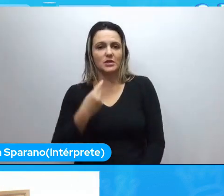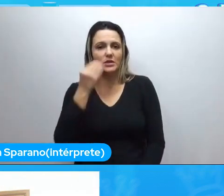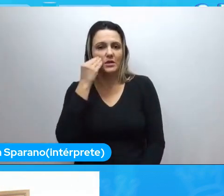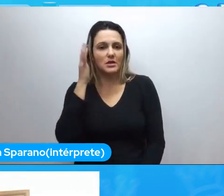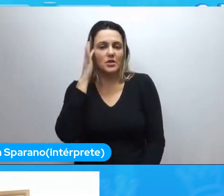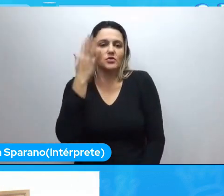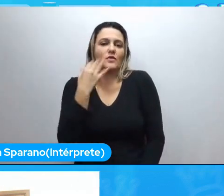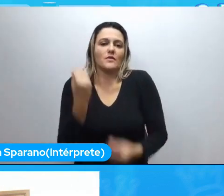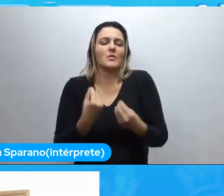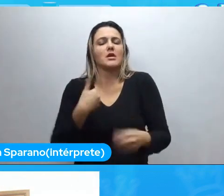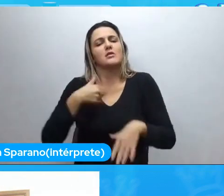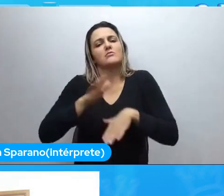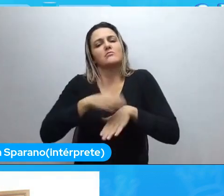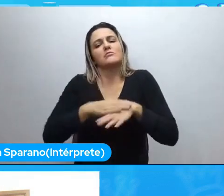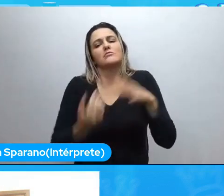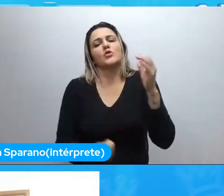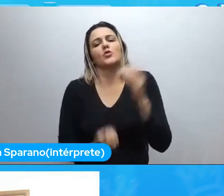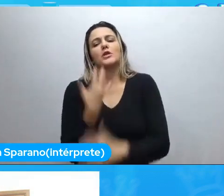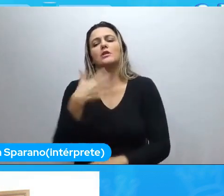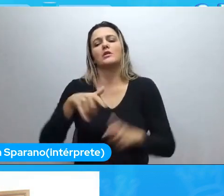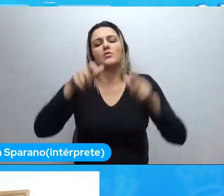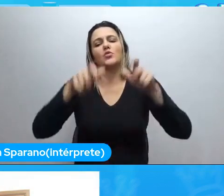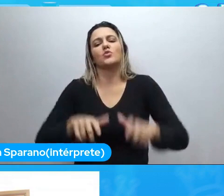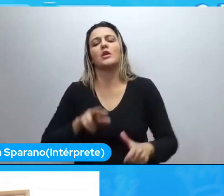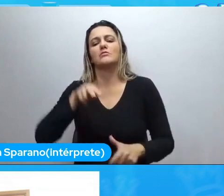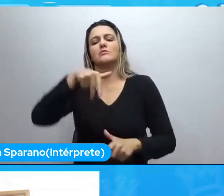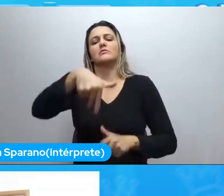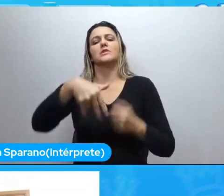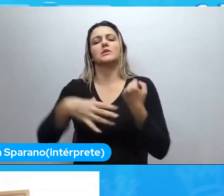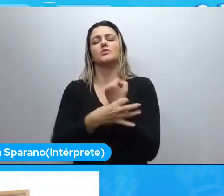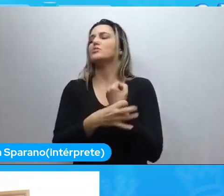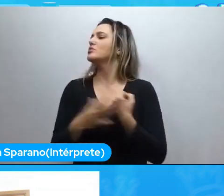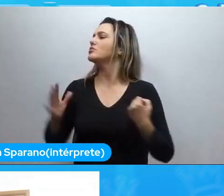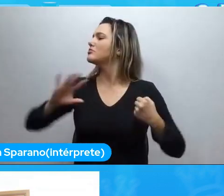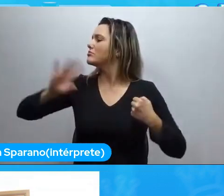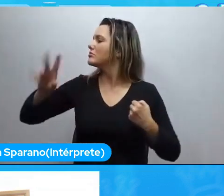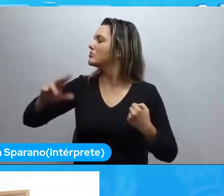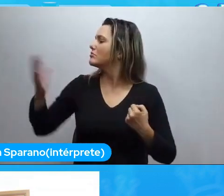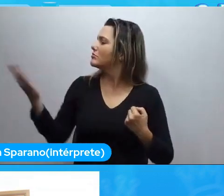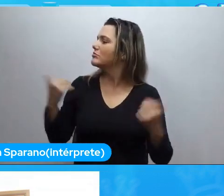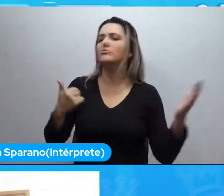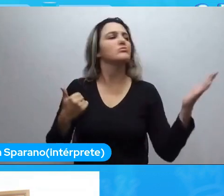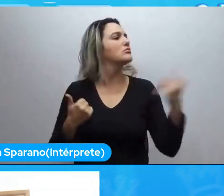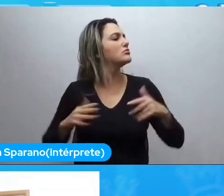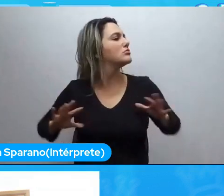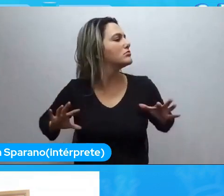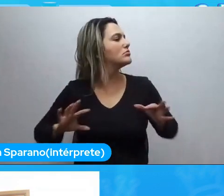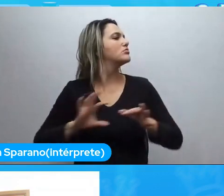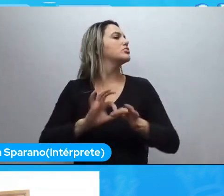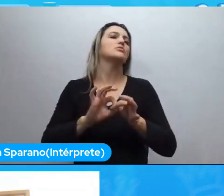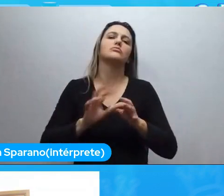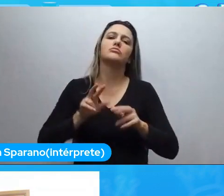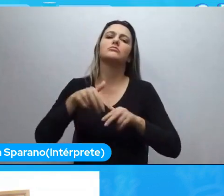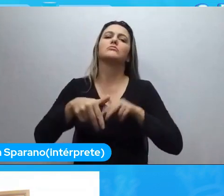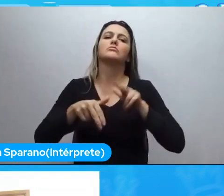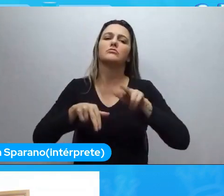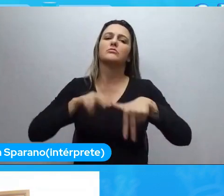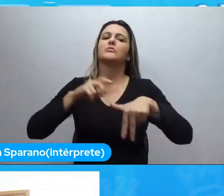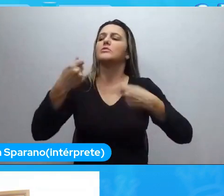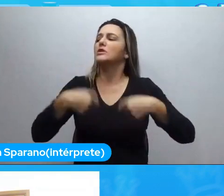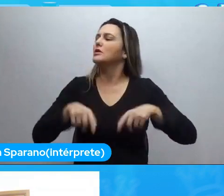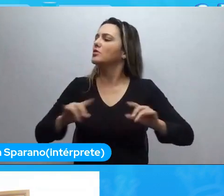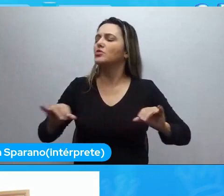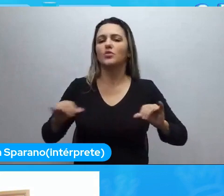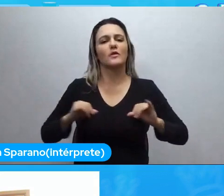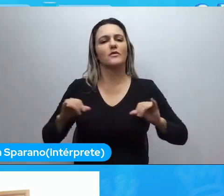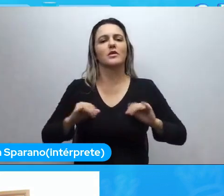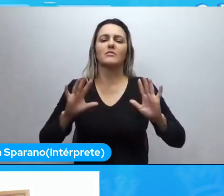prefiro criar o meu espaço seguro. E levar os meus comigo para aquele espaço. Para que eles não precisem sofrer coisas que eu sofri em outros momentos. Não